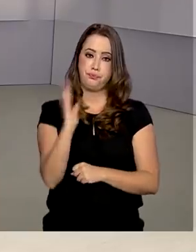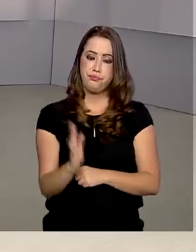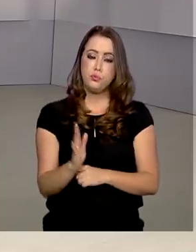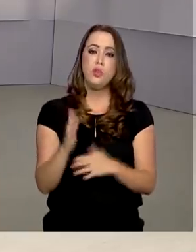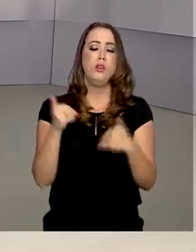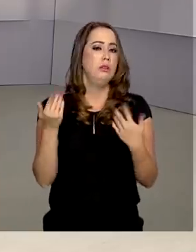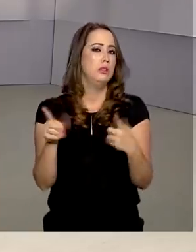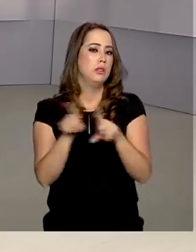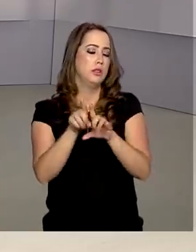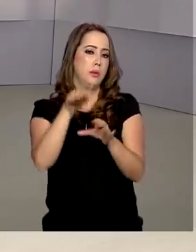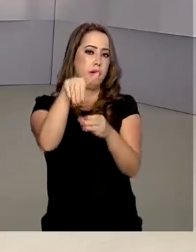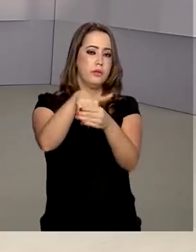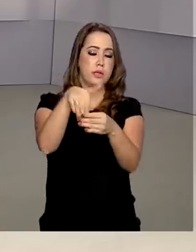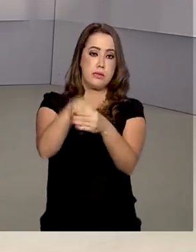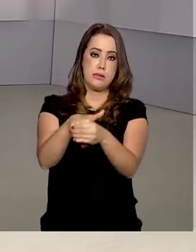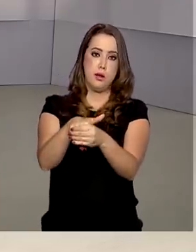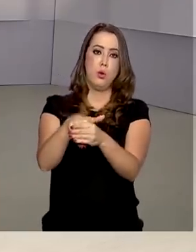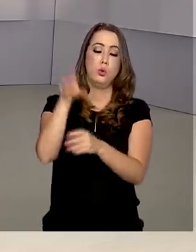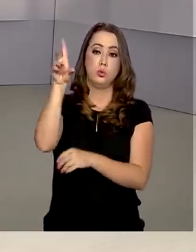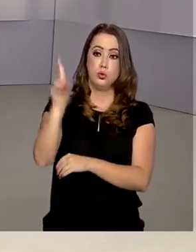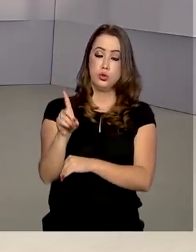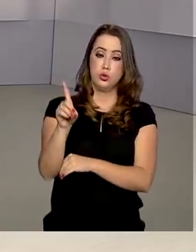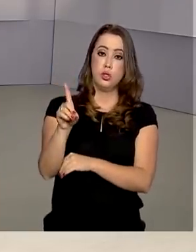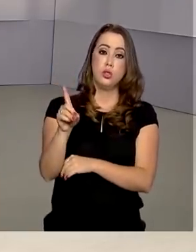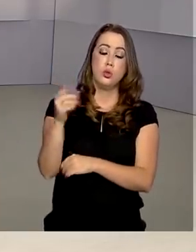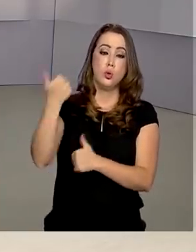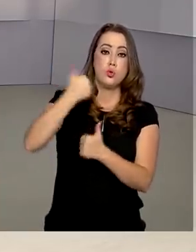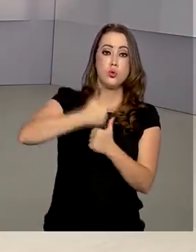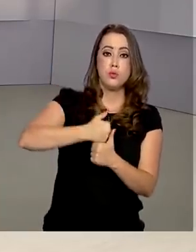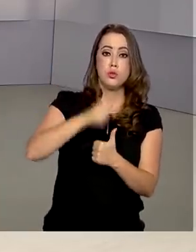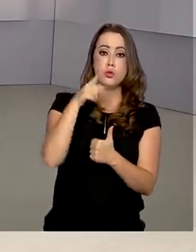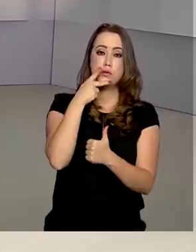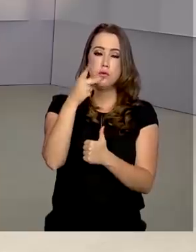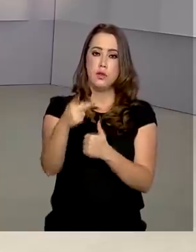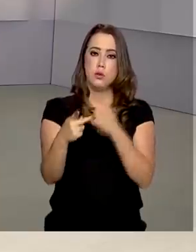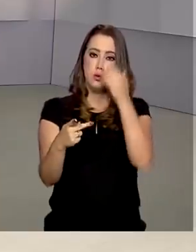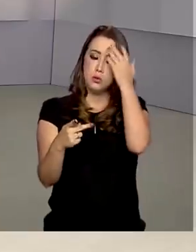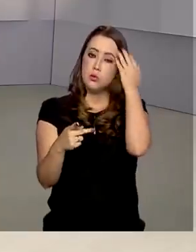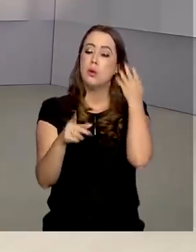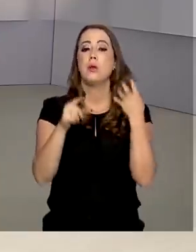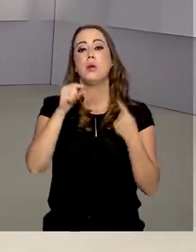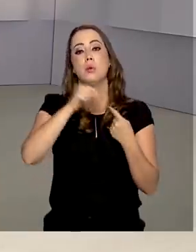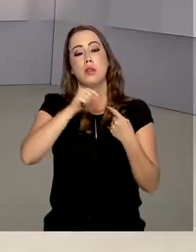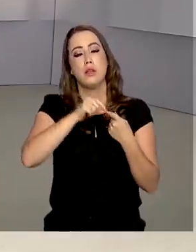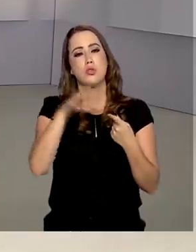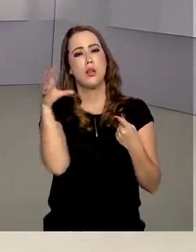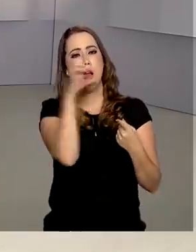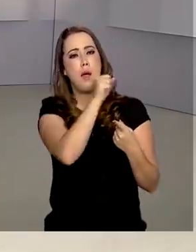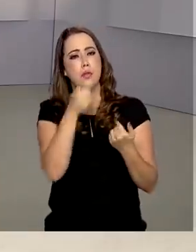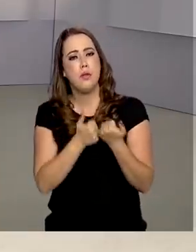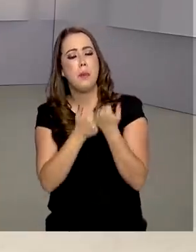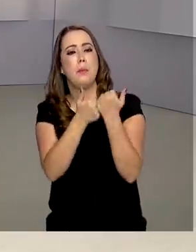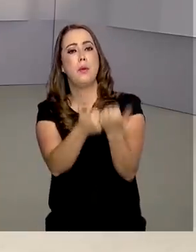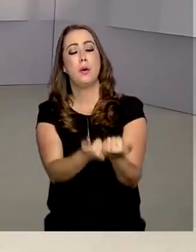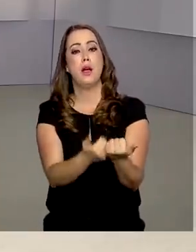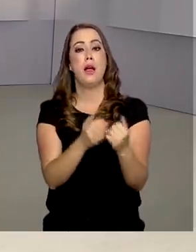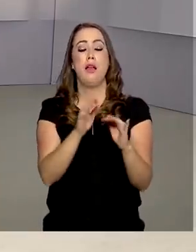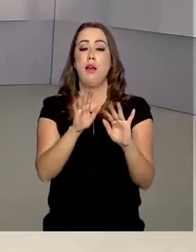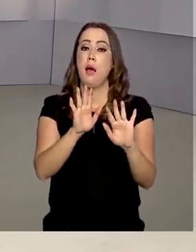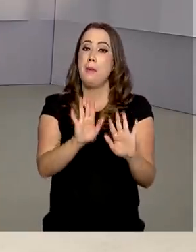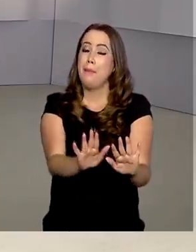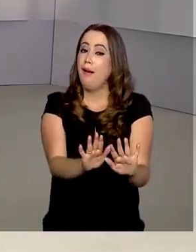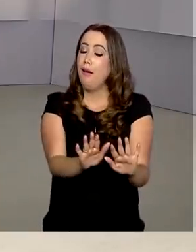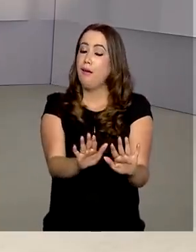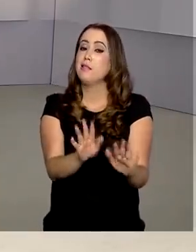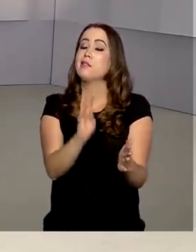-presidente substituto da Anvisa destacou que o teste rápido vai auxiliar no diagnóstico, mas não tem